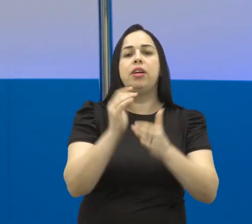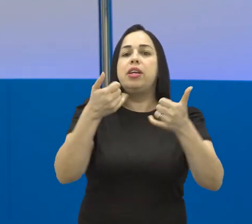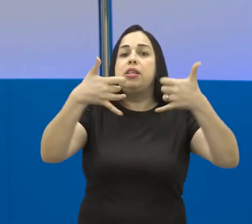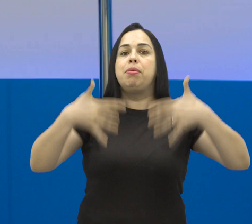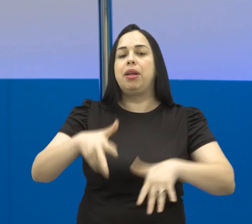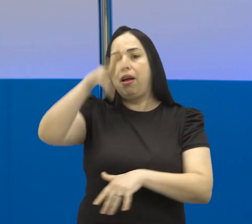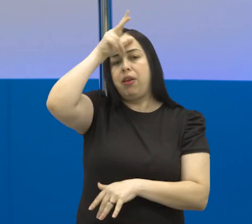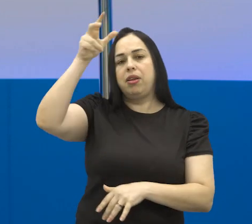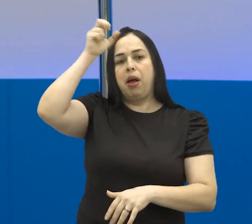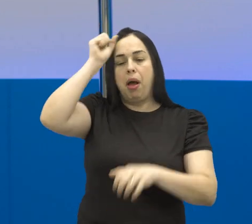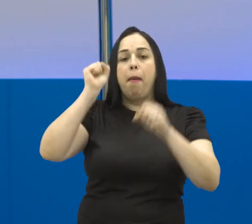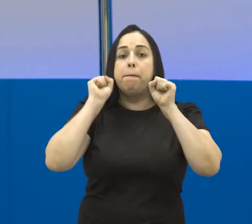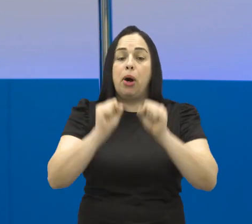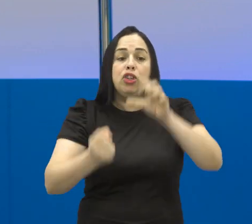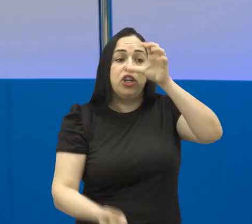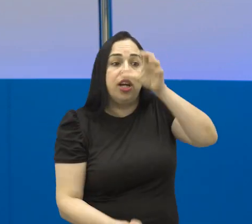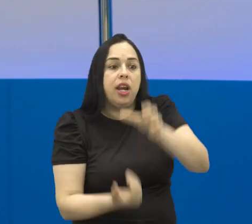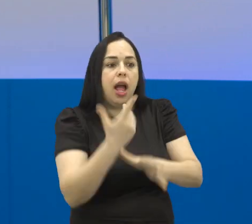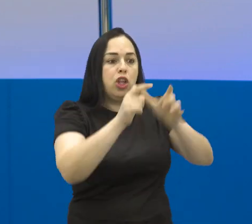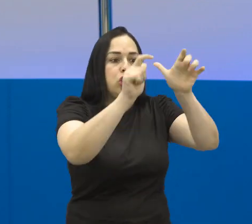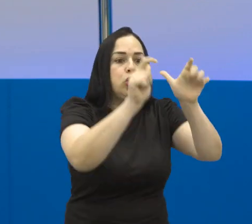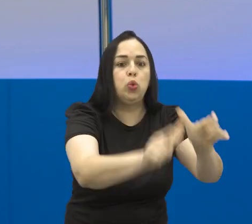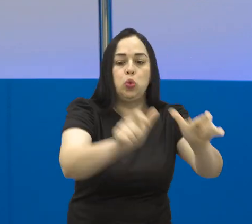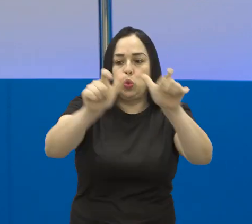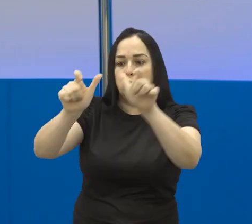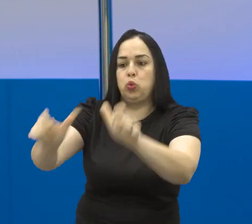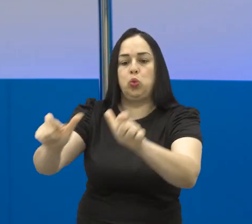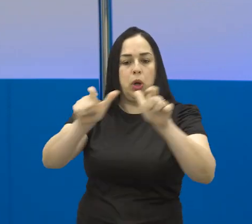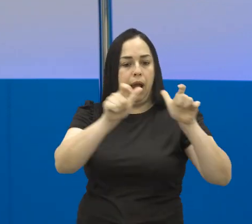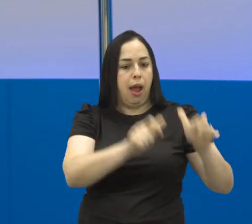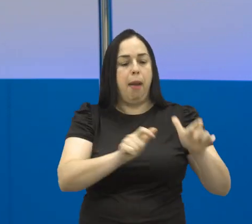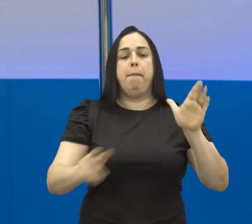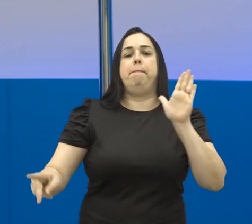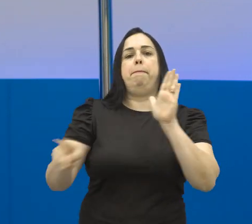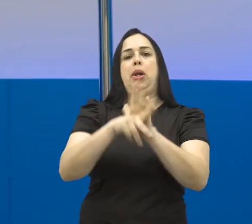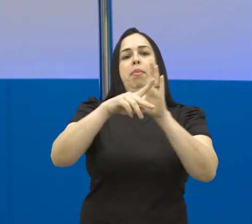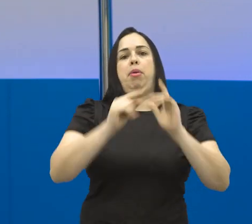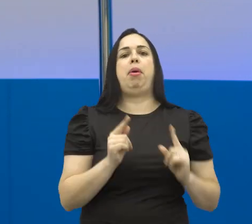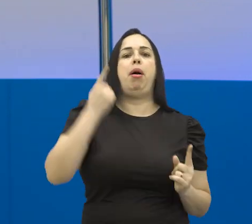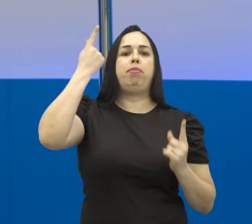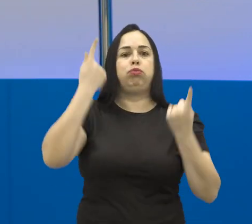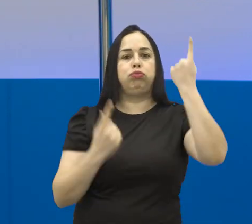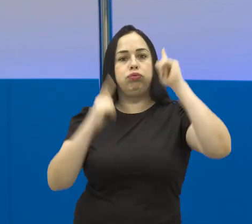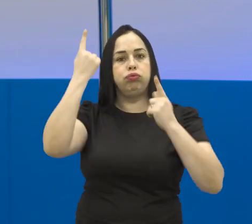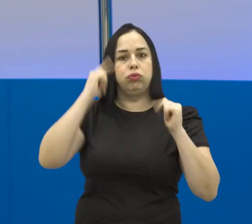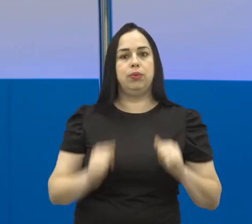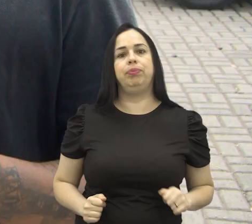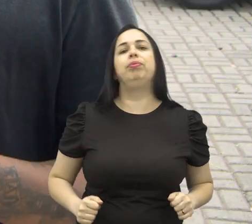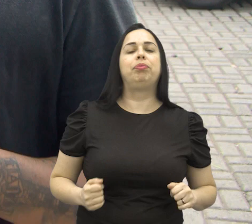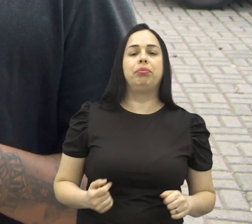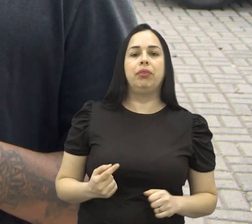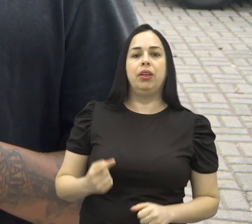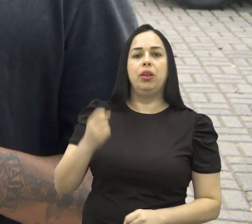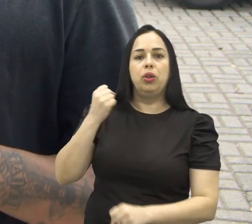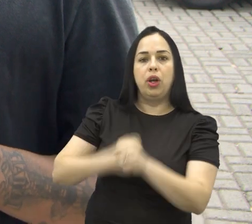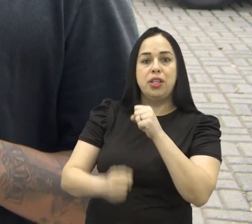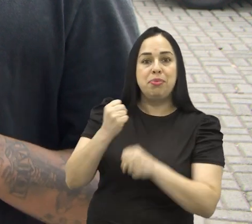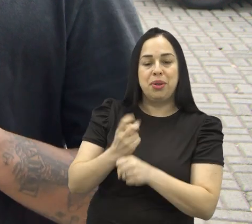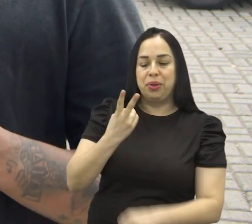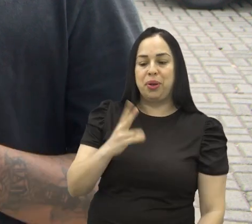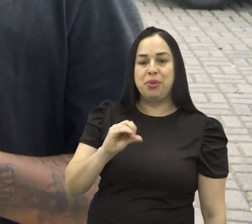a prefeitura a instituir circuitos e espaços públicos para blocos carnavalescos. Desde